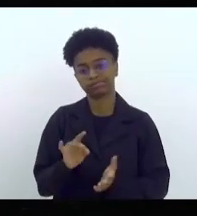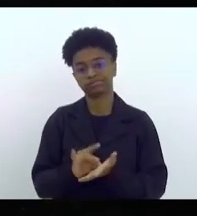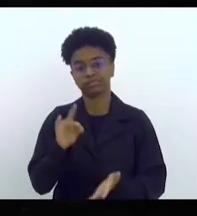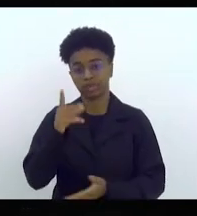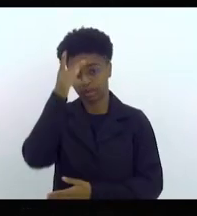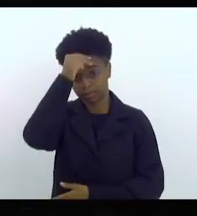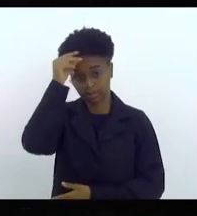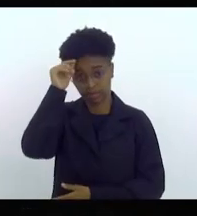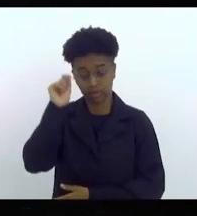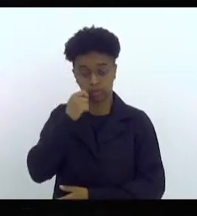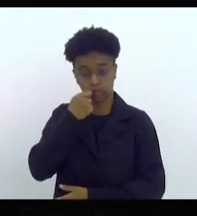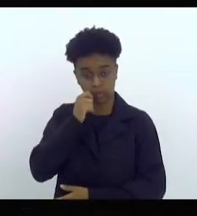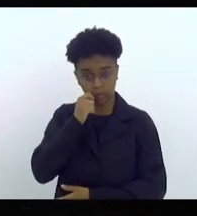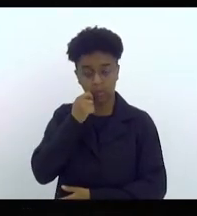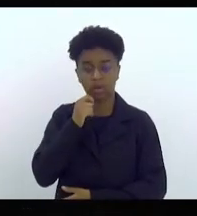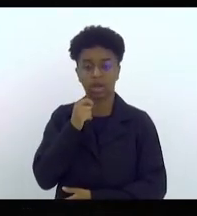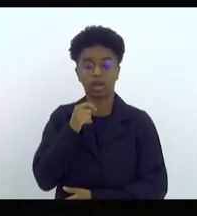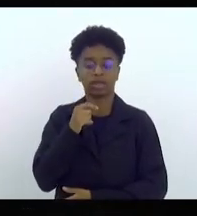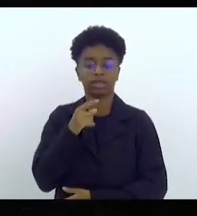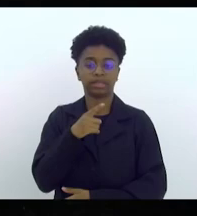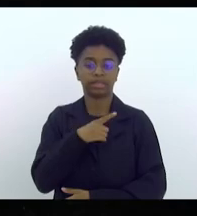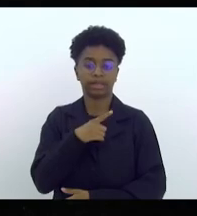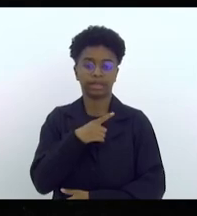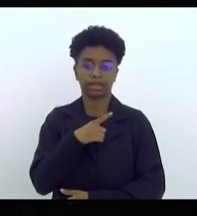prefeito Eduardo Paes ter